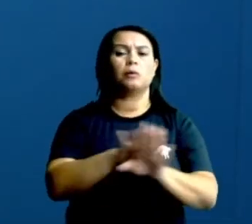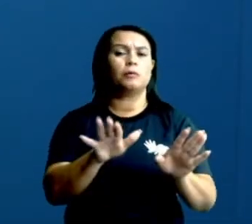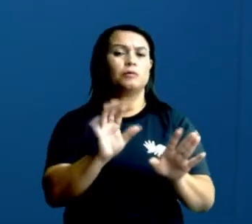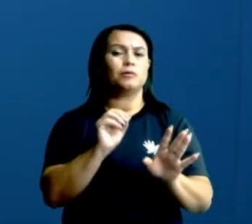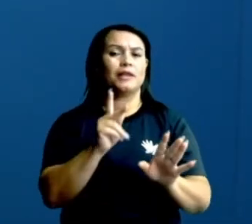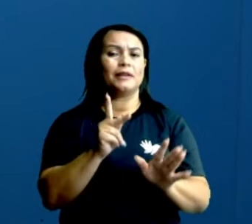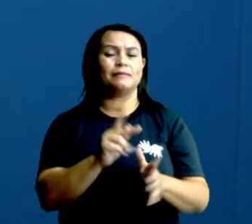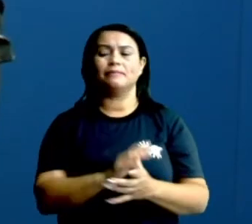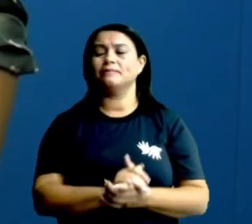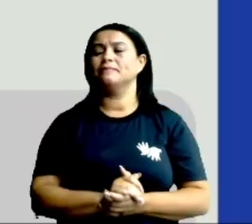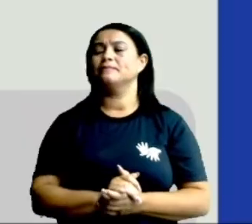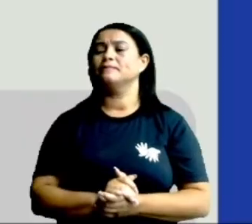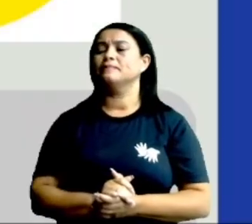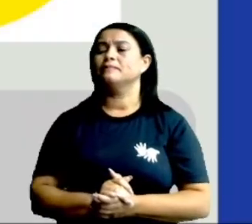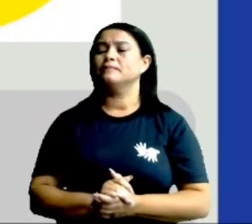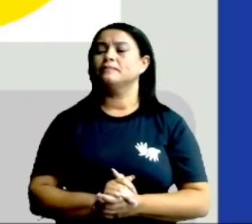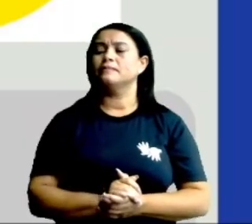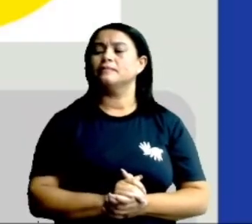Ok?